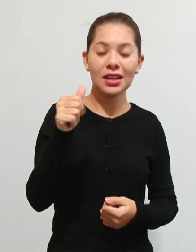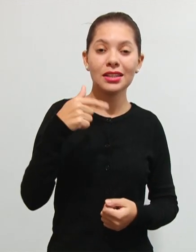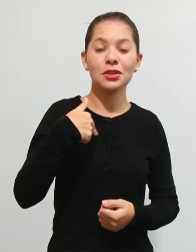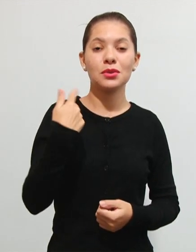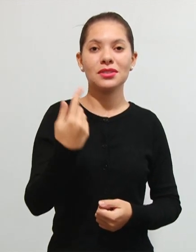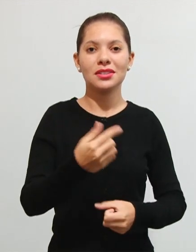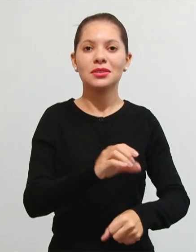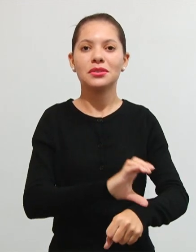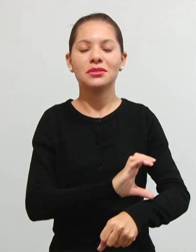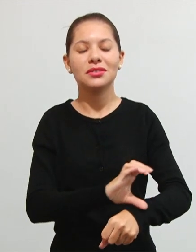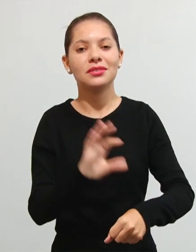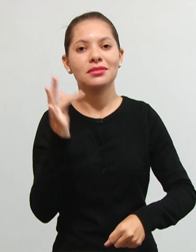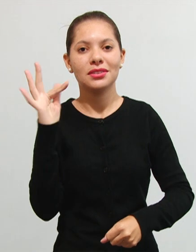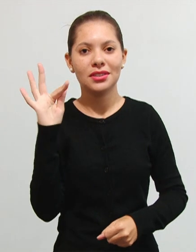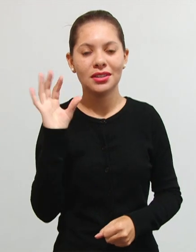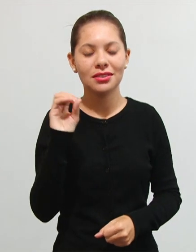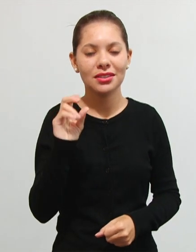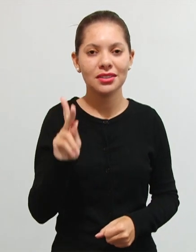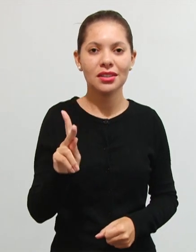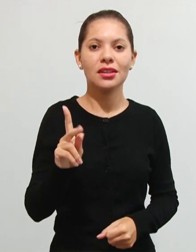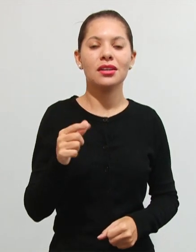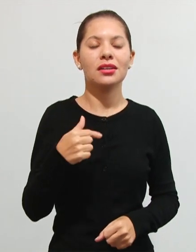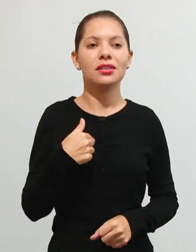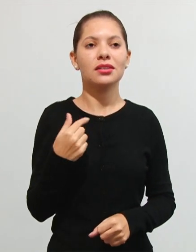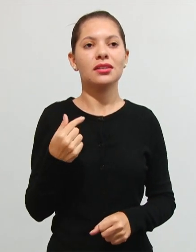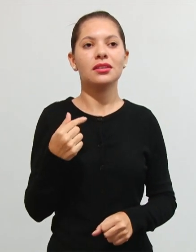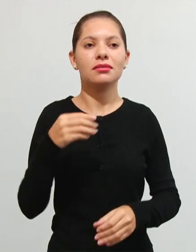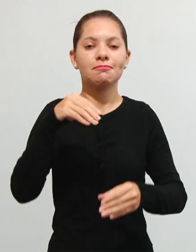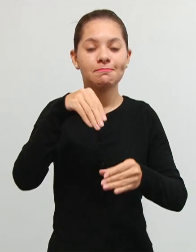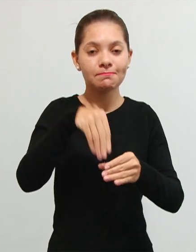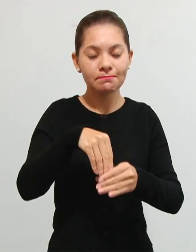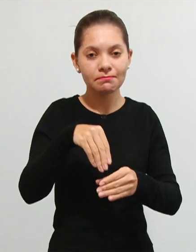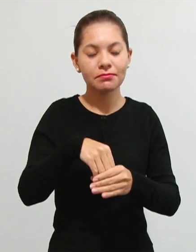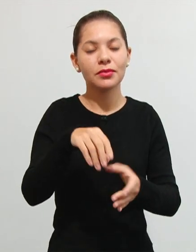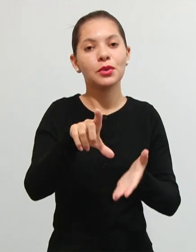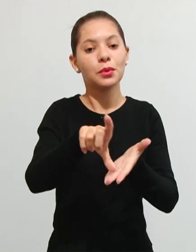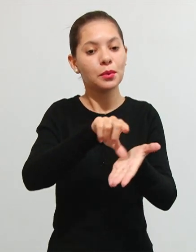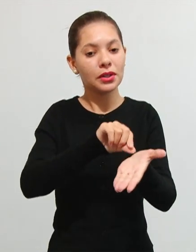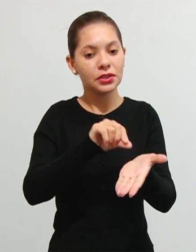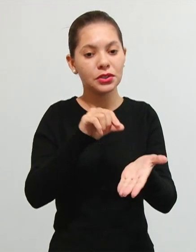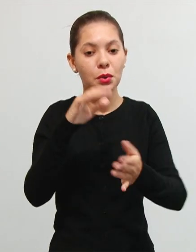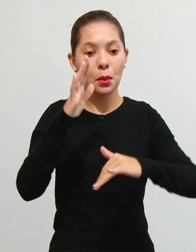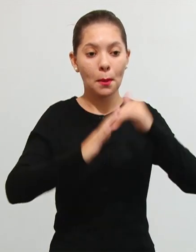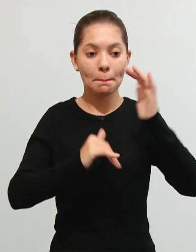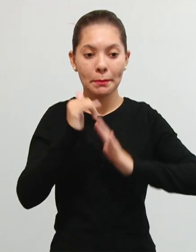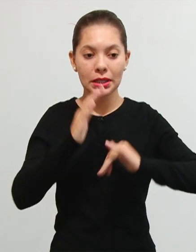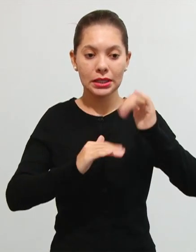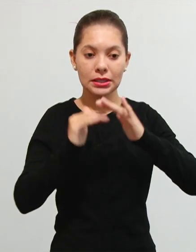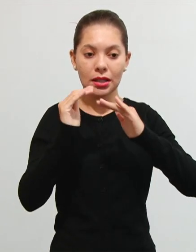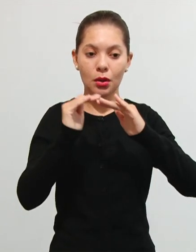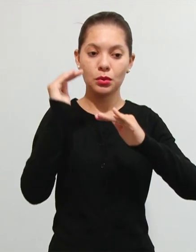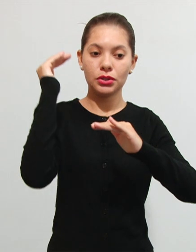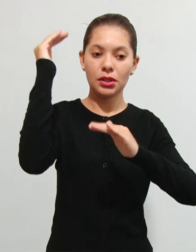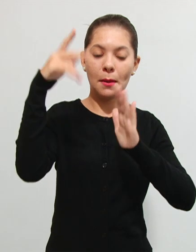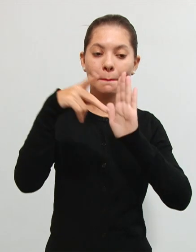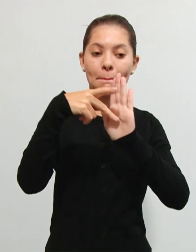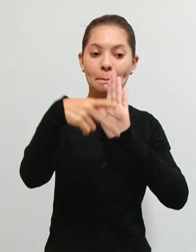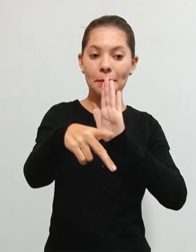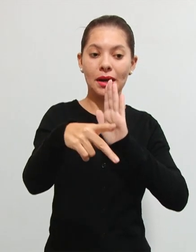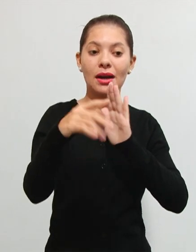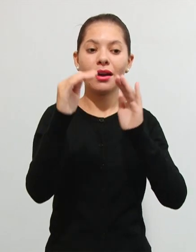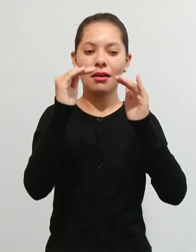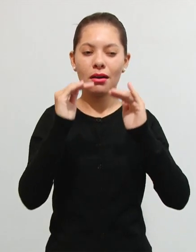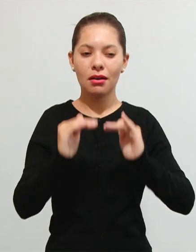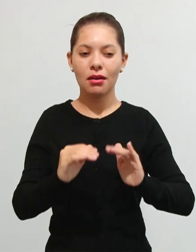federal tá e ele tá dentro desse artigo tá designando como competência da união para as seguintes